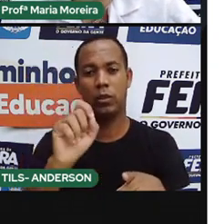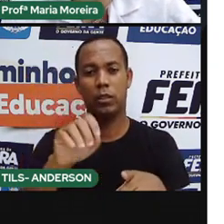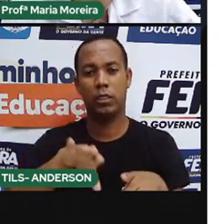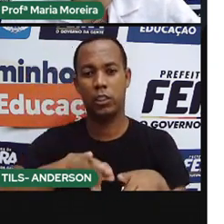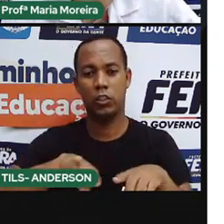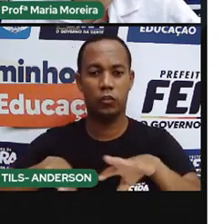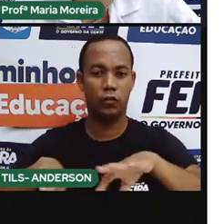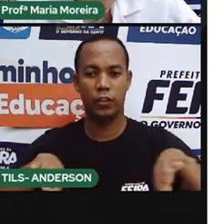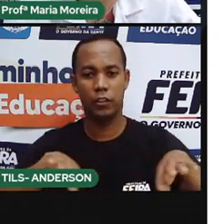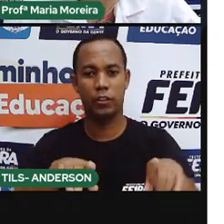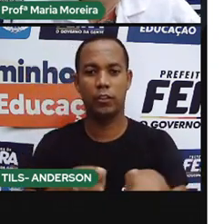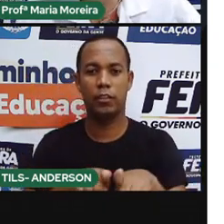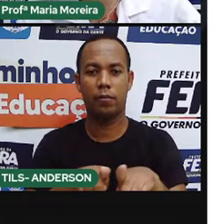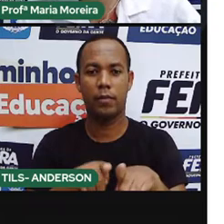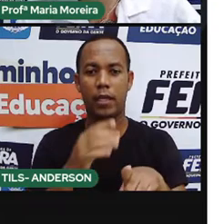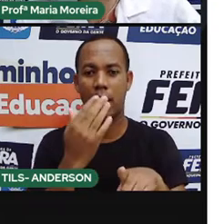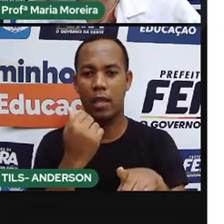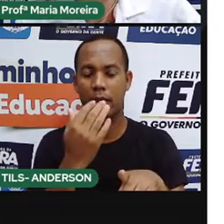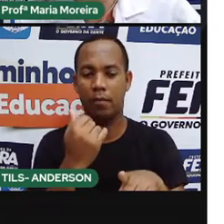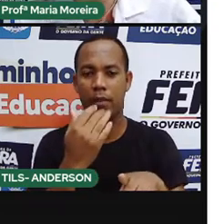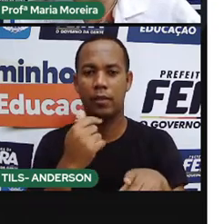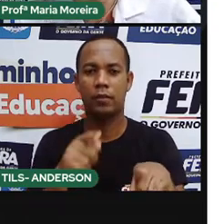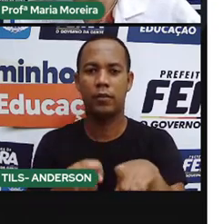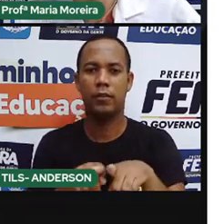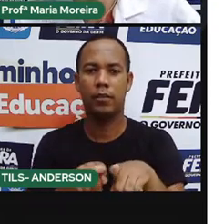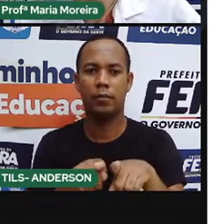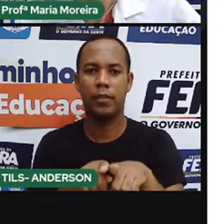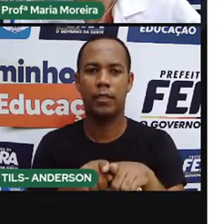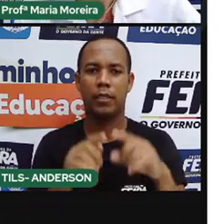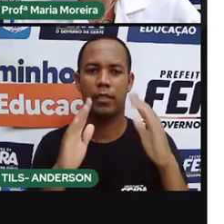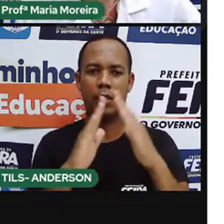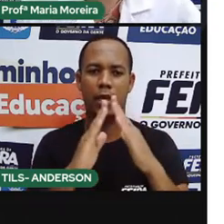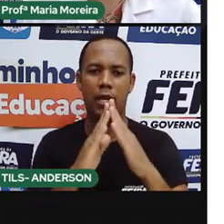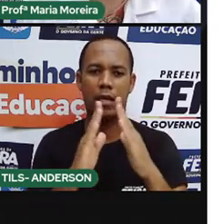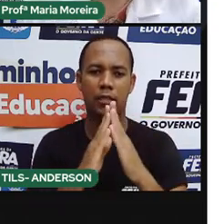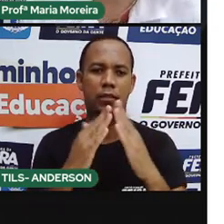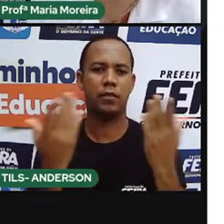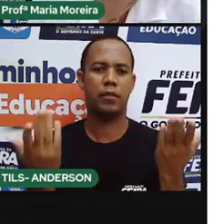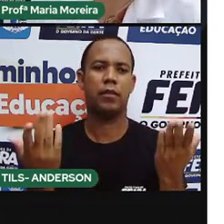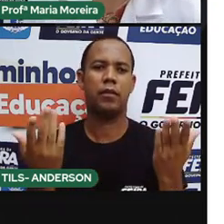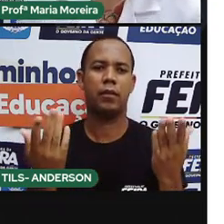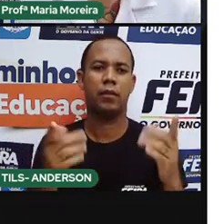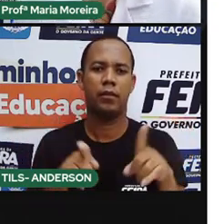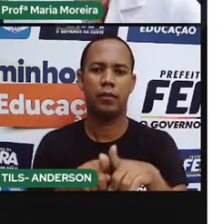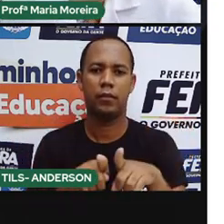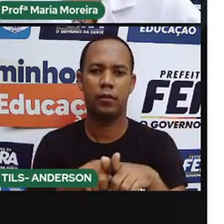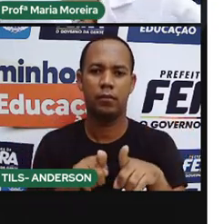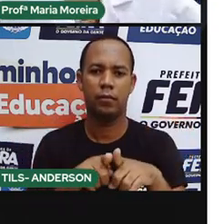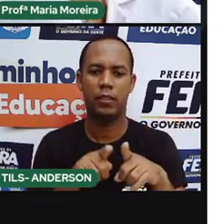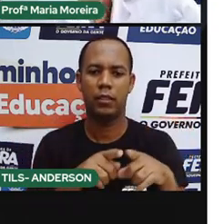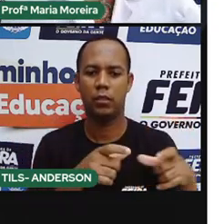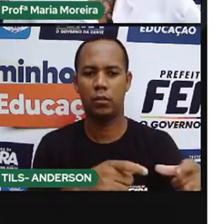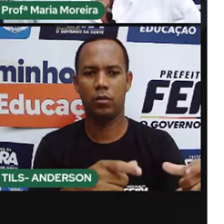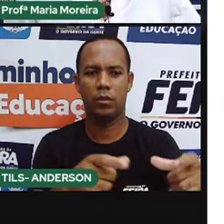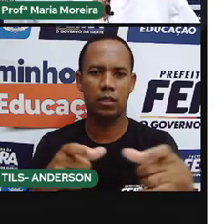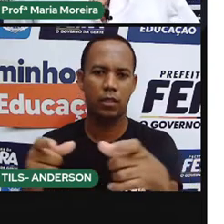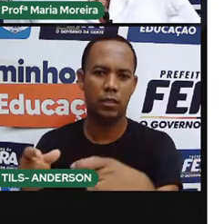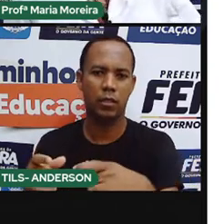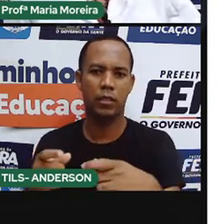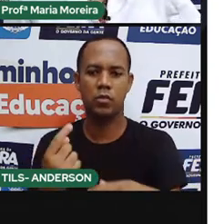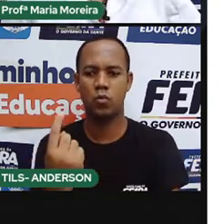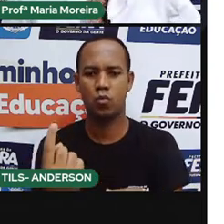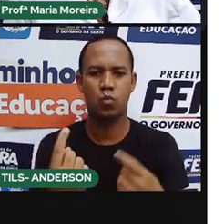os alimentos. Então, lembra que a prova falou com vocês da questão da moradia? Existiam as moradias coletivas, as moradias